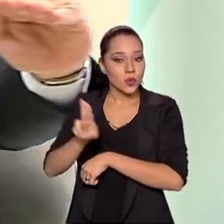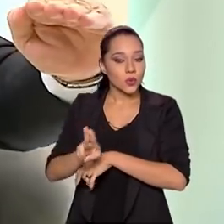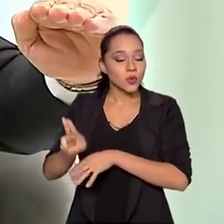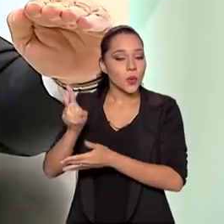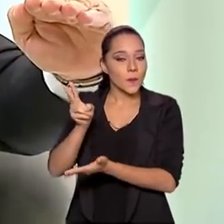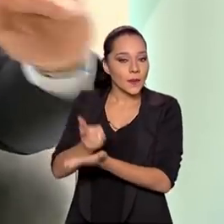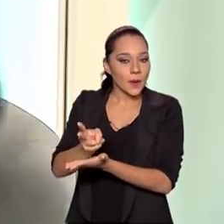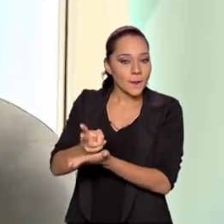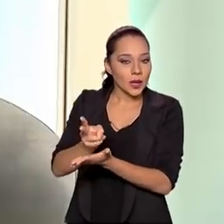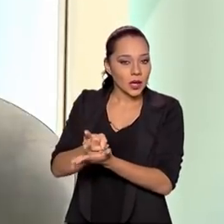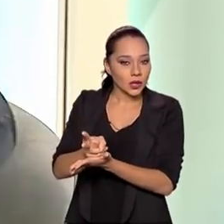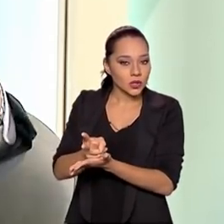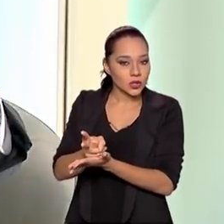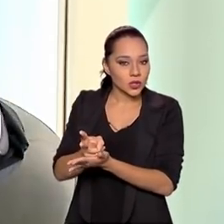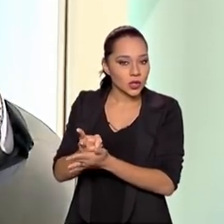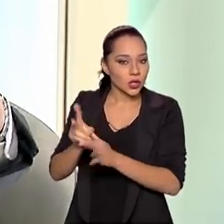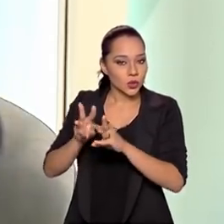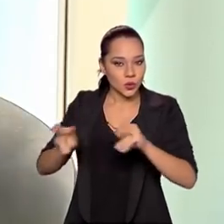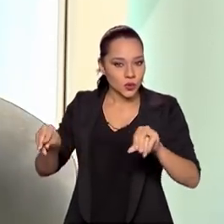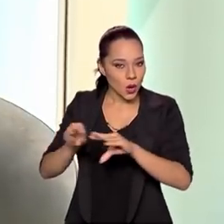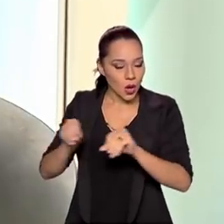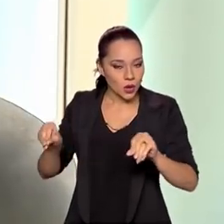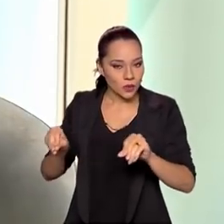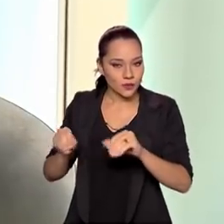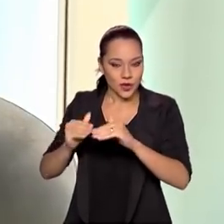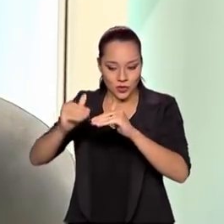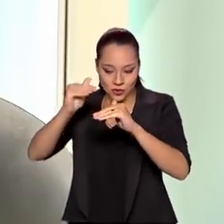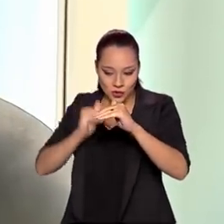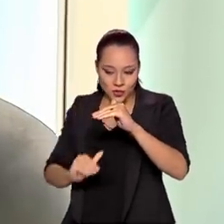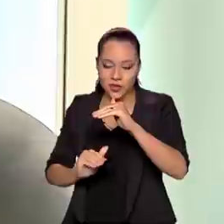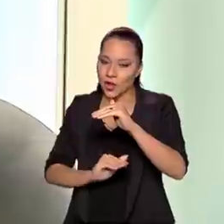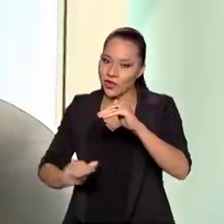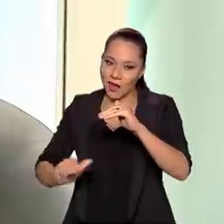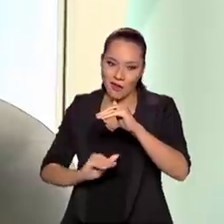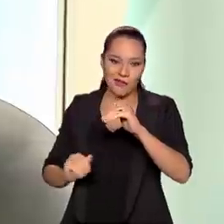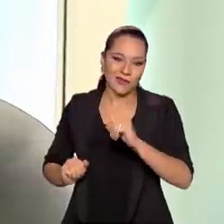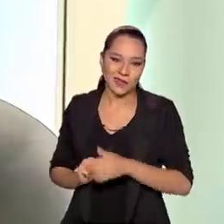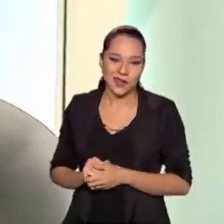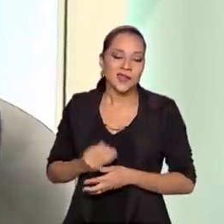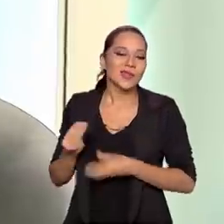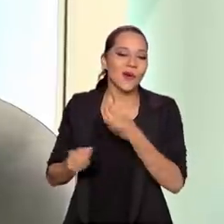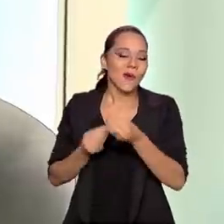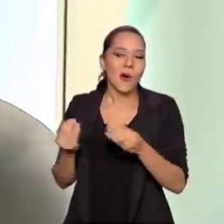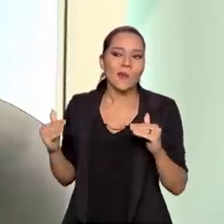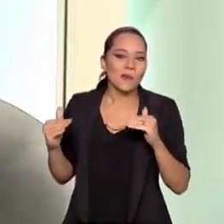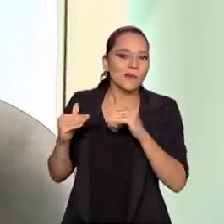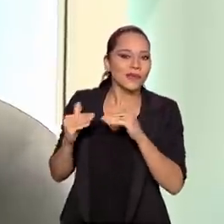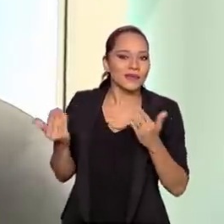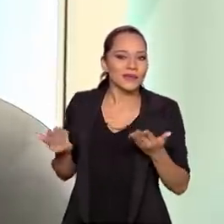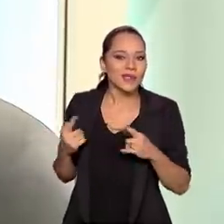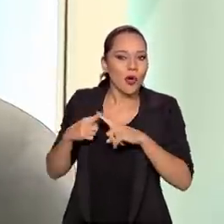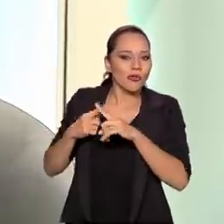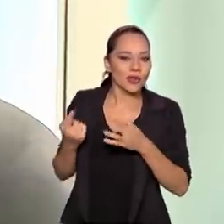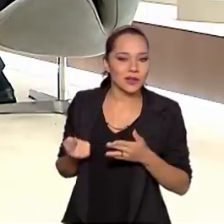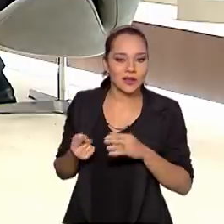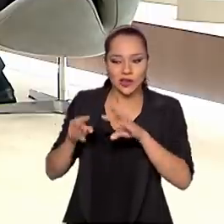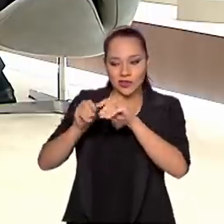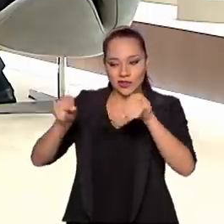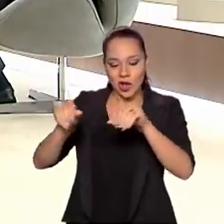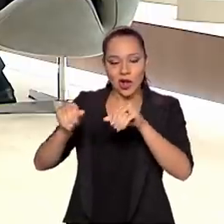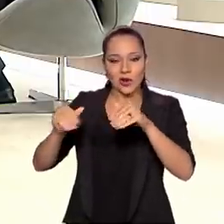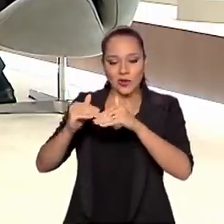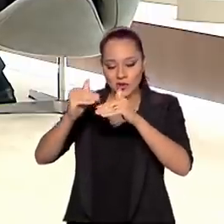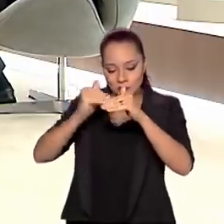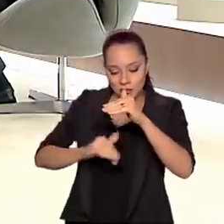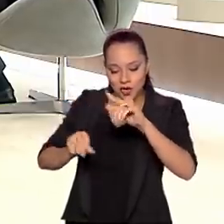permanente do solo, do subsolo. Então, como é que você compatibiliza esse conflito? O subsolo é